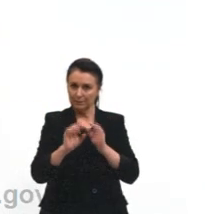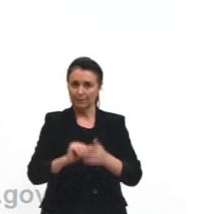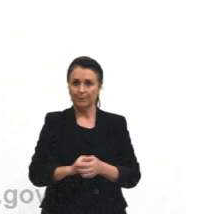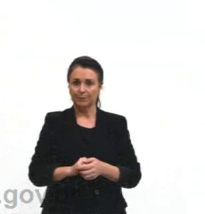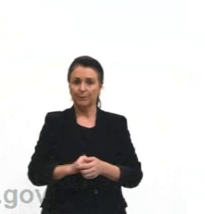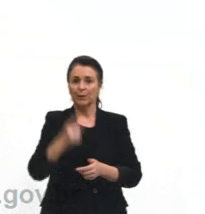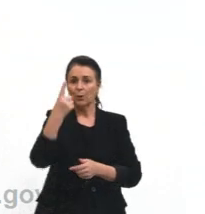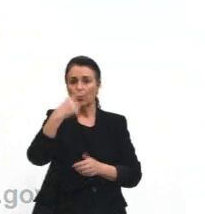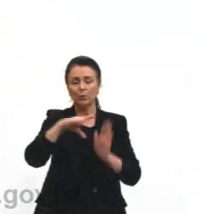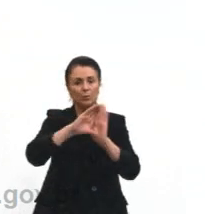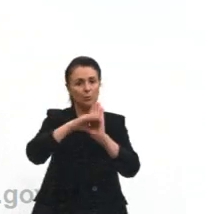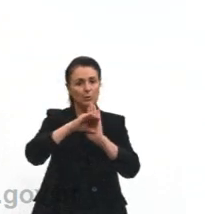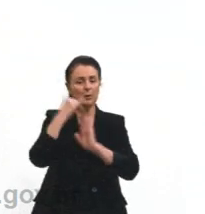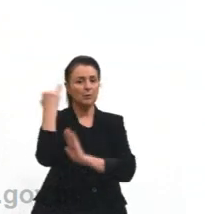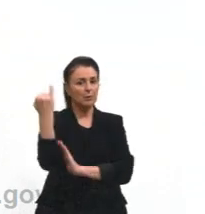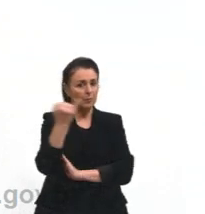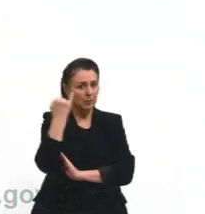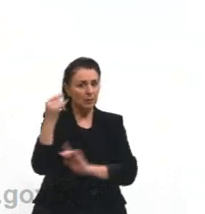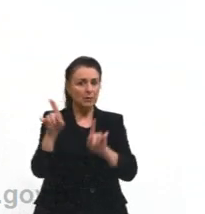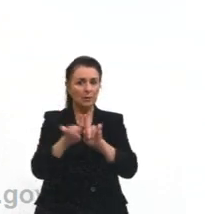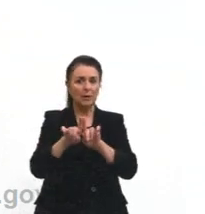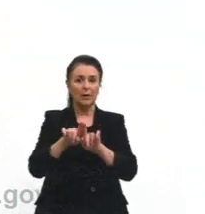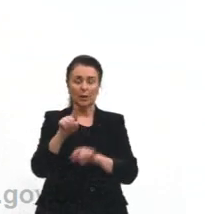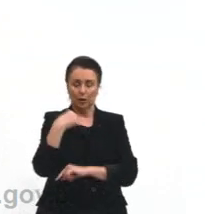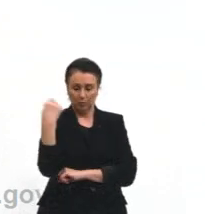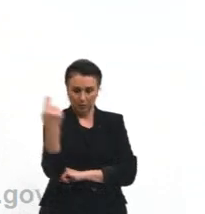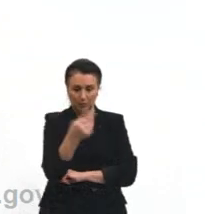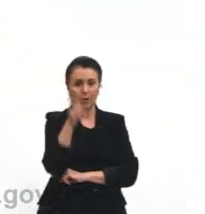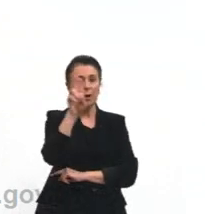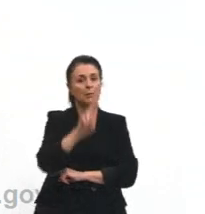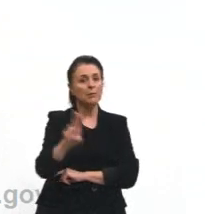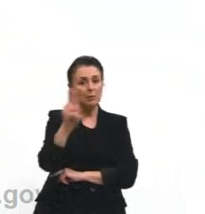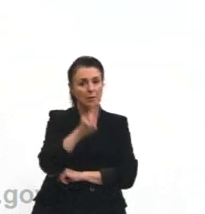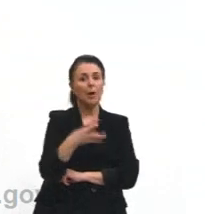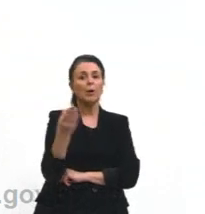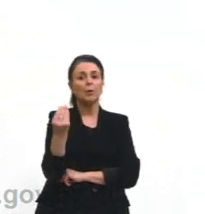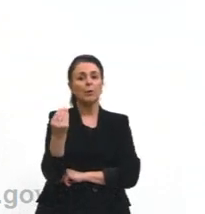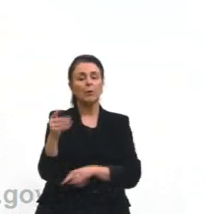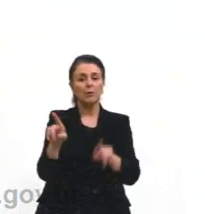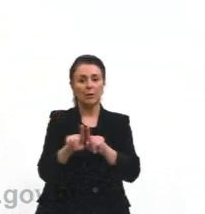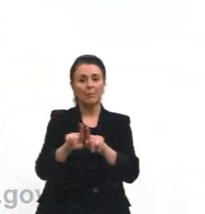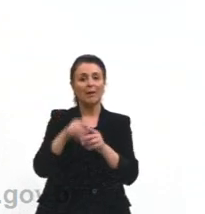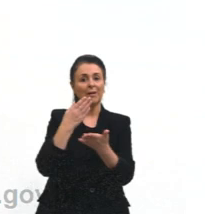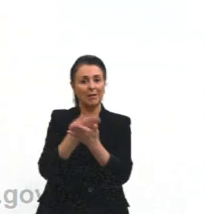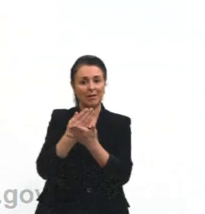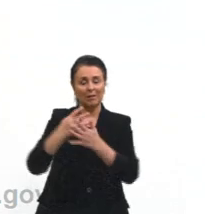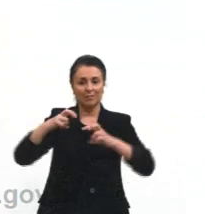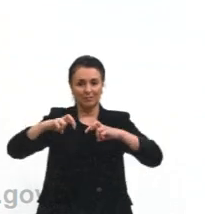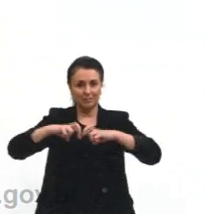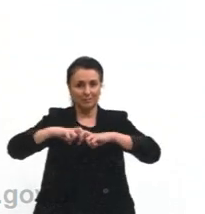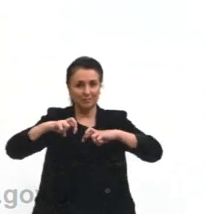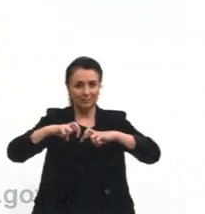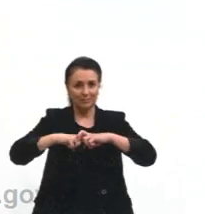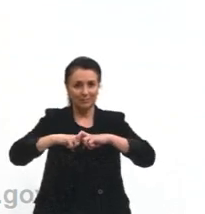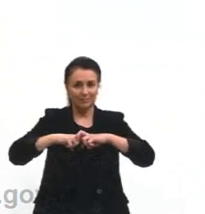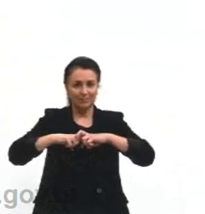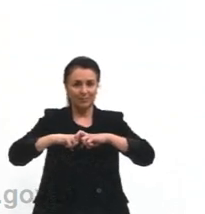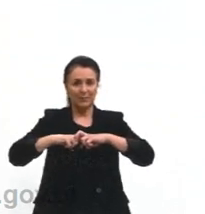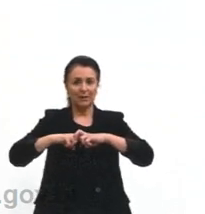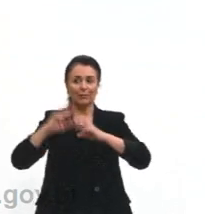Outro conceito importante que a gente vai usar a partir de agora, em todas as aulas a gente vai voltar